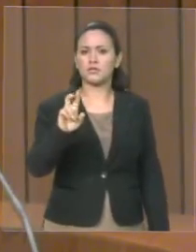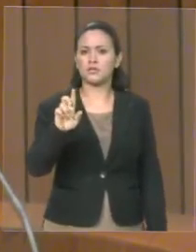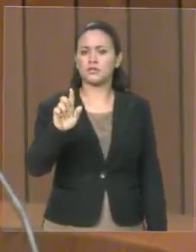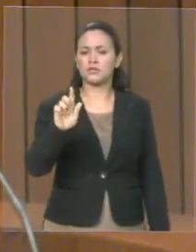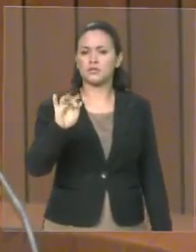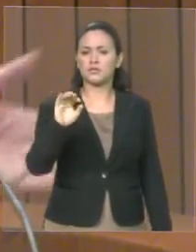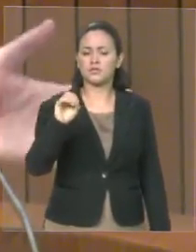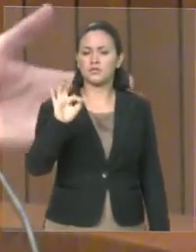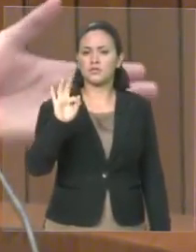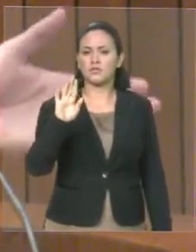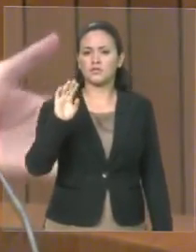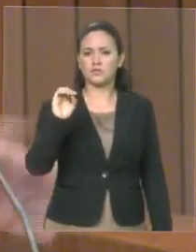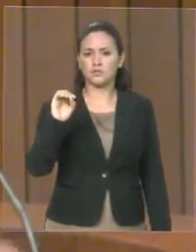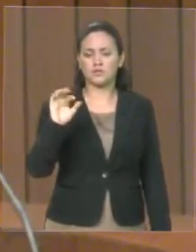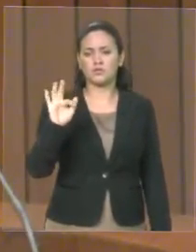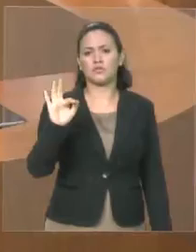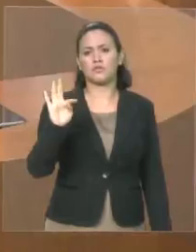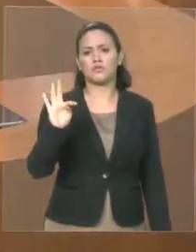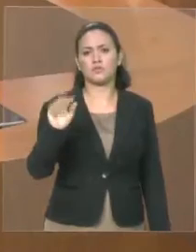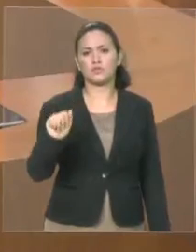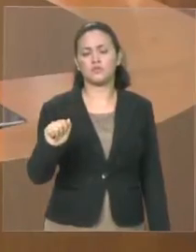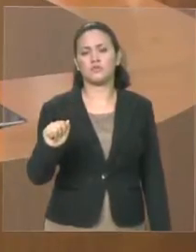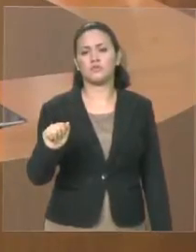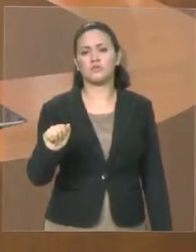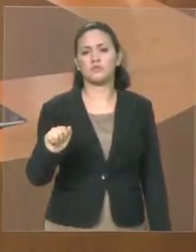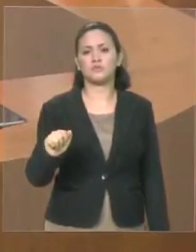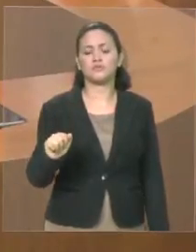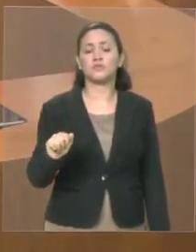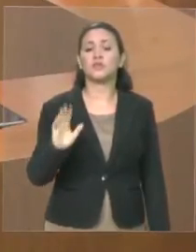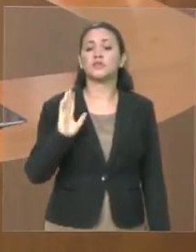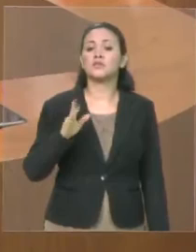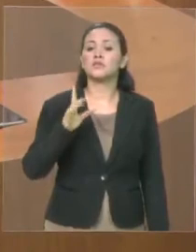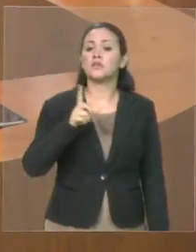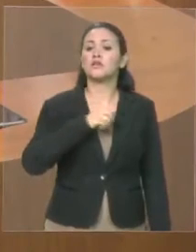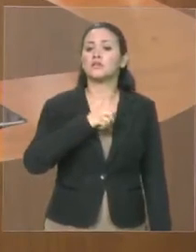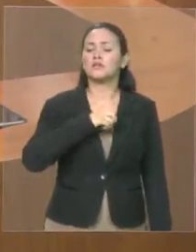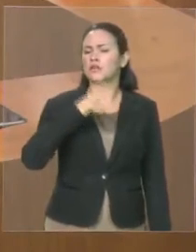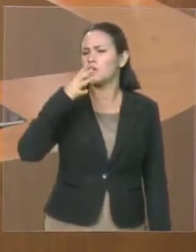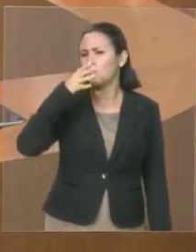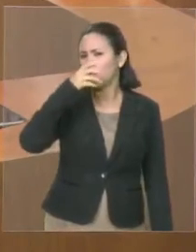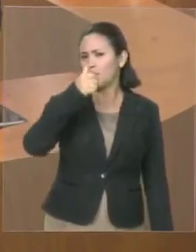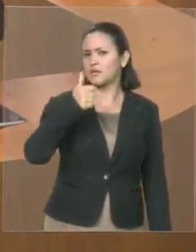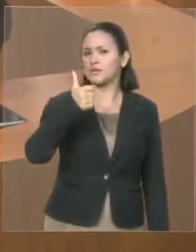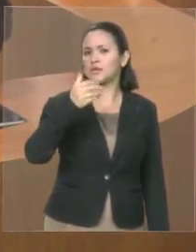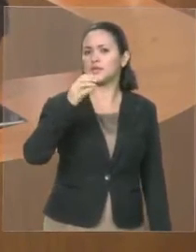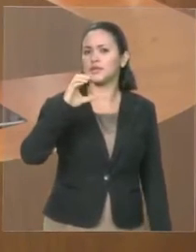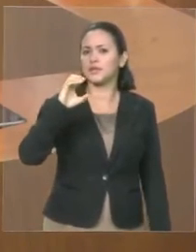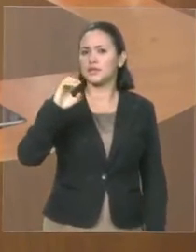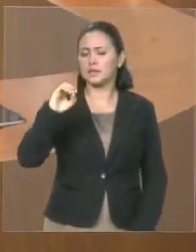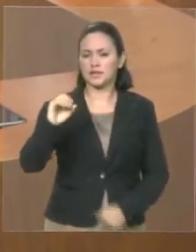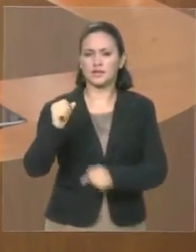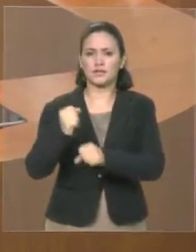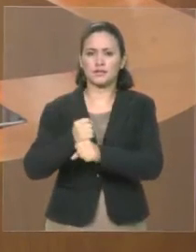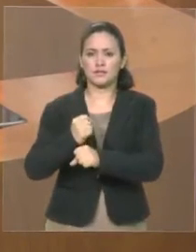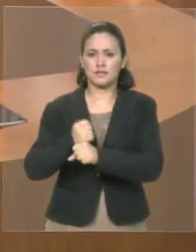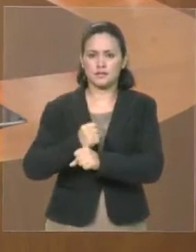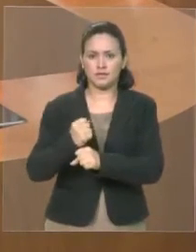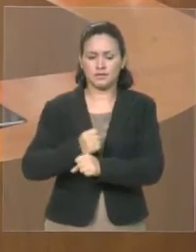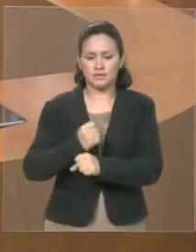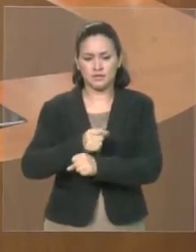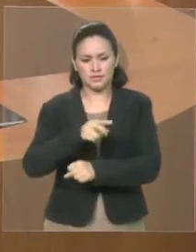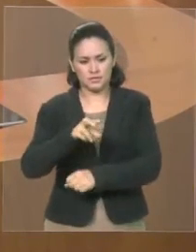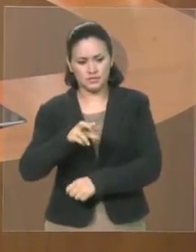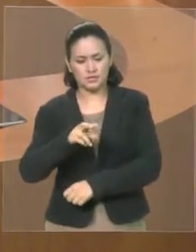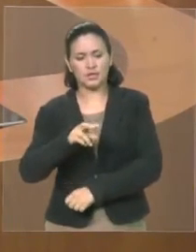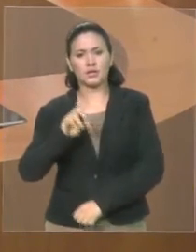Para quem não sabe, já tem quase 10 anos que o deputado Sérgio Frota é dirigente do Sampaio Corrêa. E